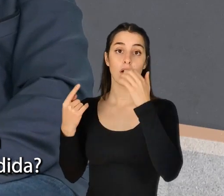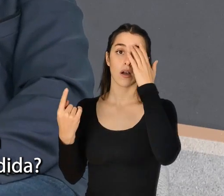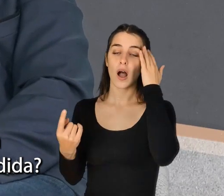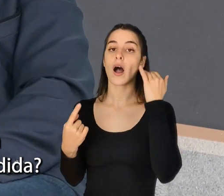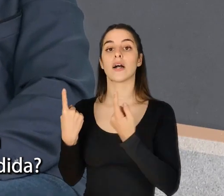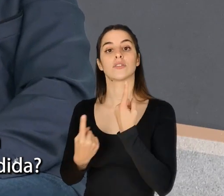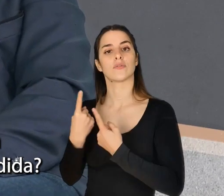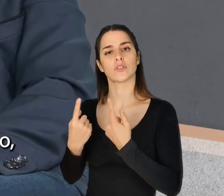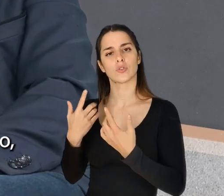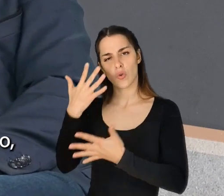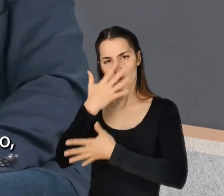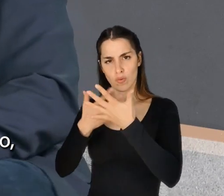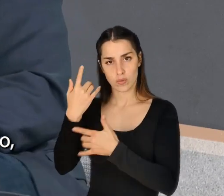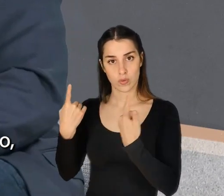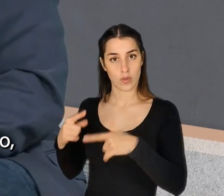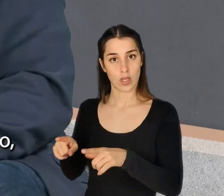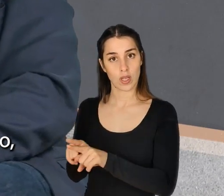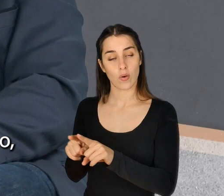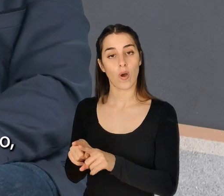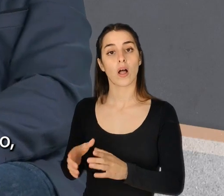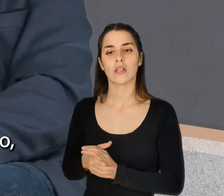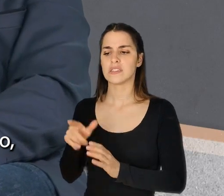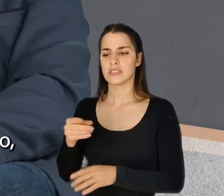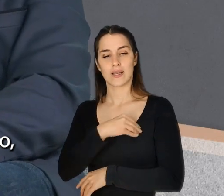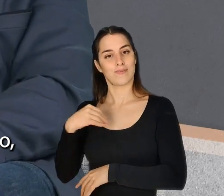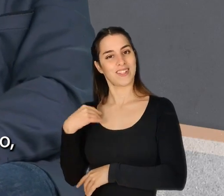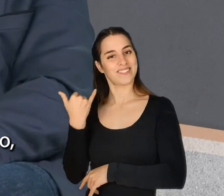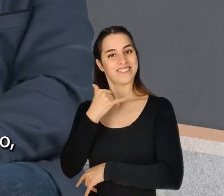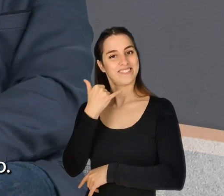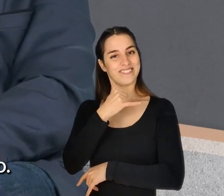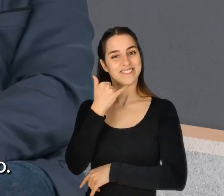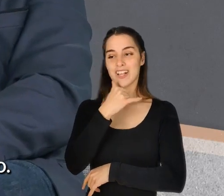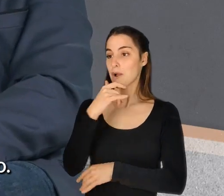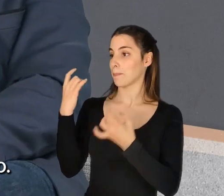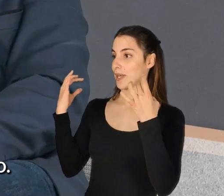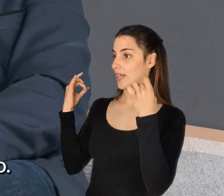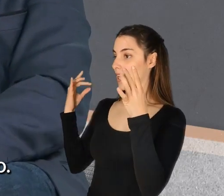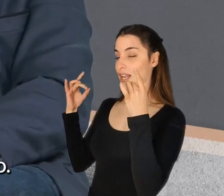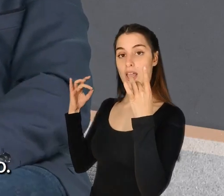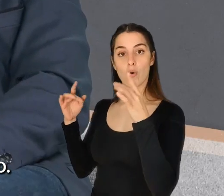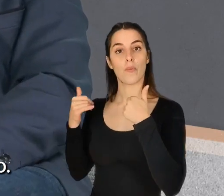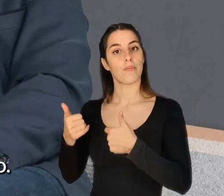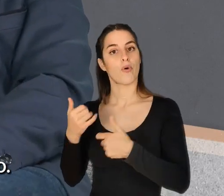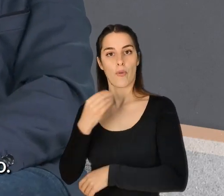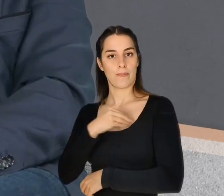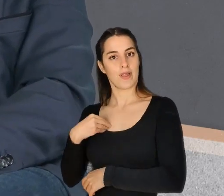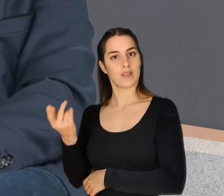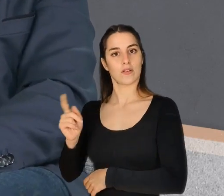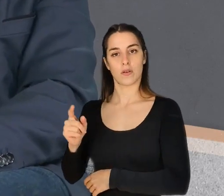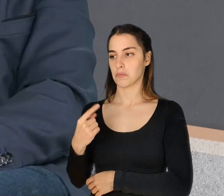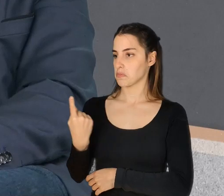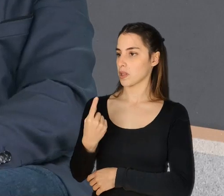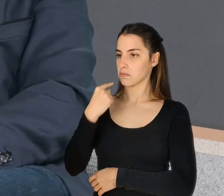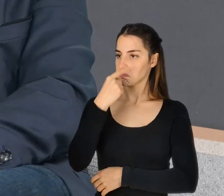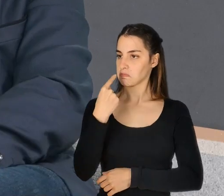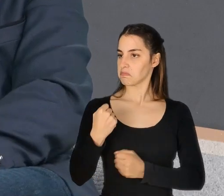não, não... Muitas vezes não é confundida, não sentes isso, que é um bocadinho o médico. Ah, aquele médico muito sorridente, muito brincalhão e não sei o se calhar não é bom médico. Parece que tens